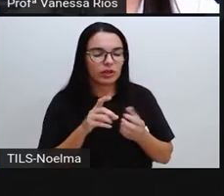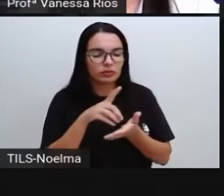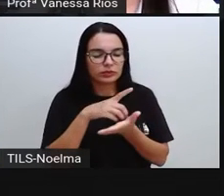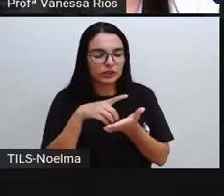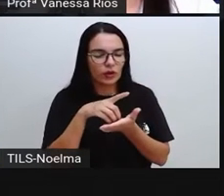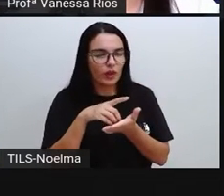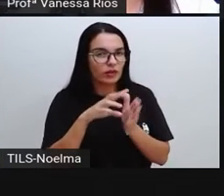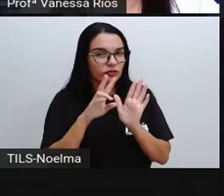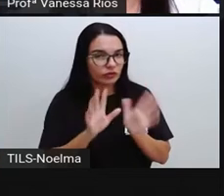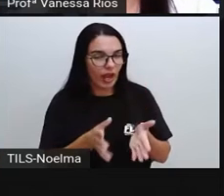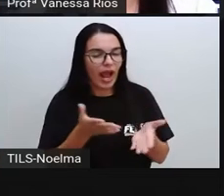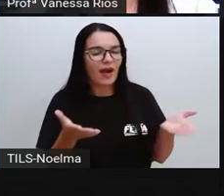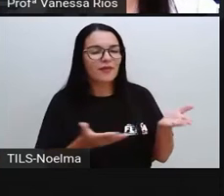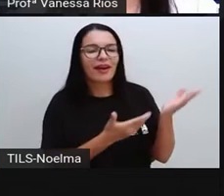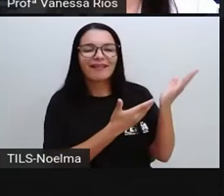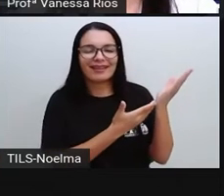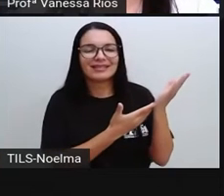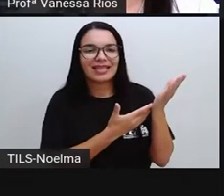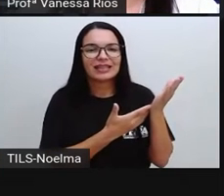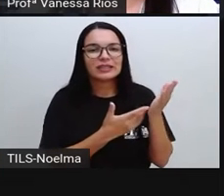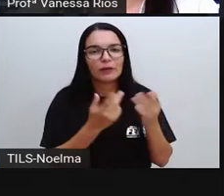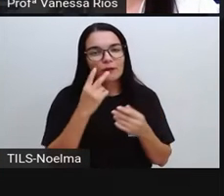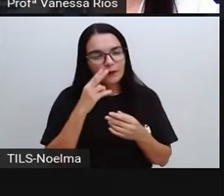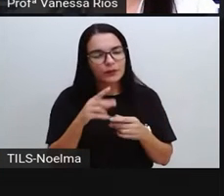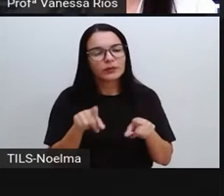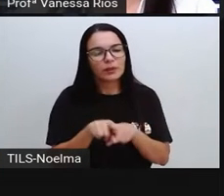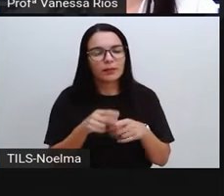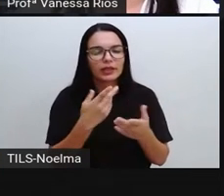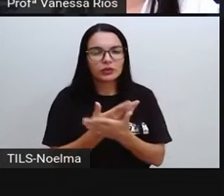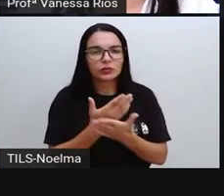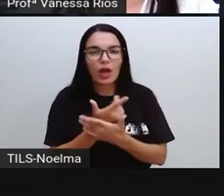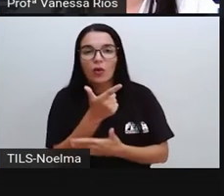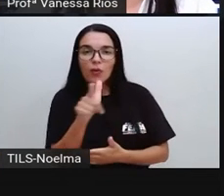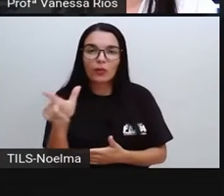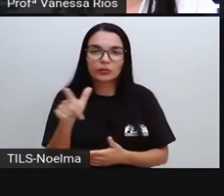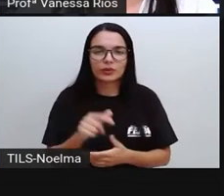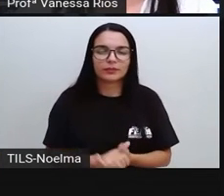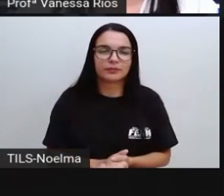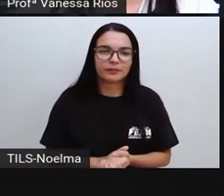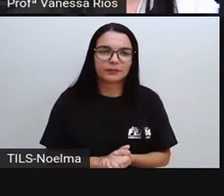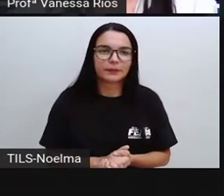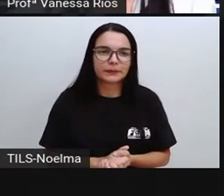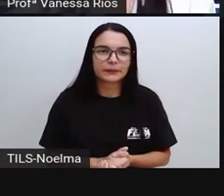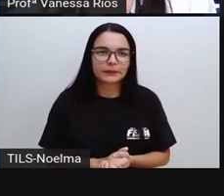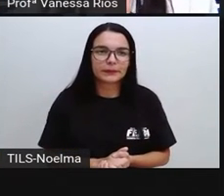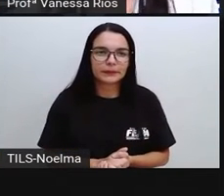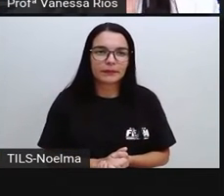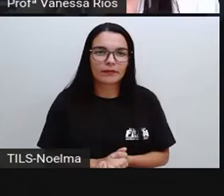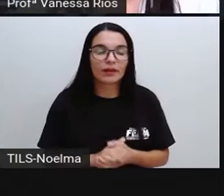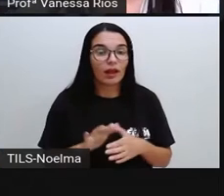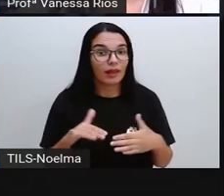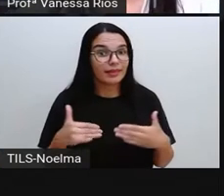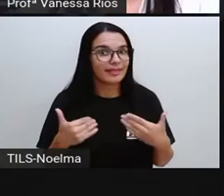mas dá para trás aqui esse conceito para a gente também estudar de outra forma. Olhem só.